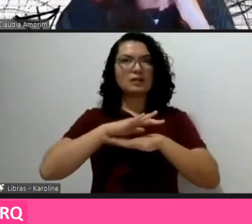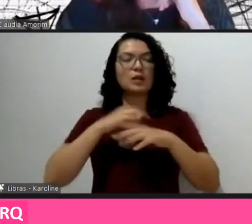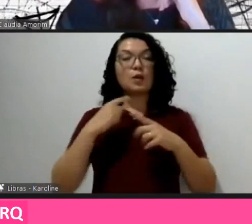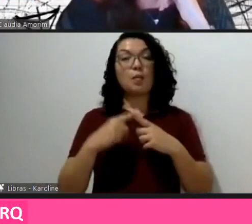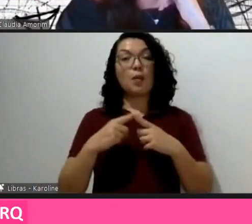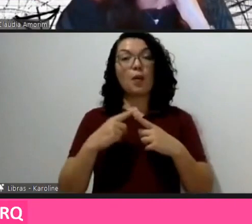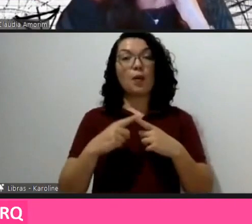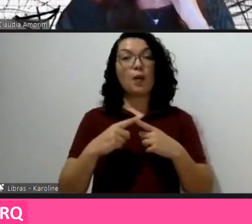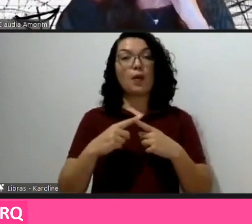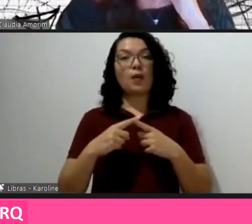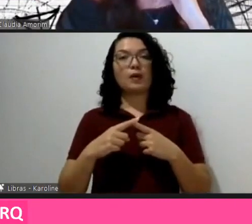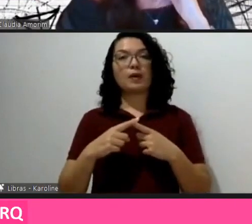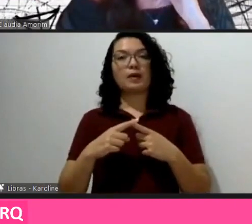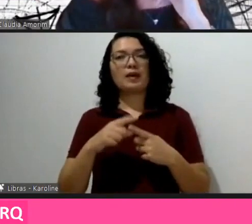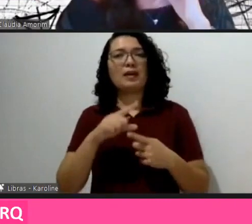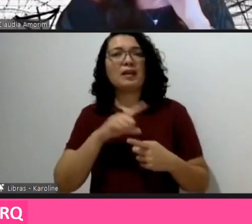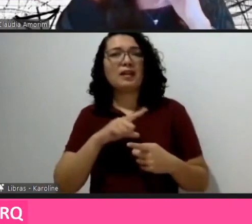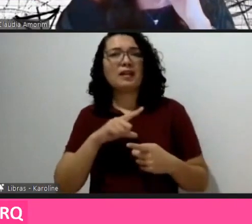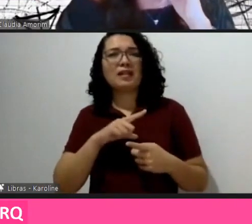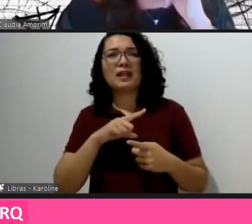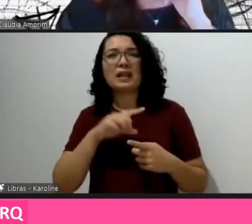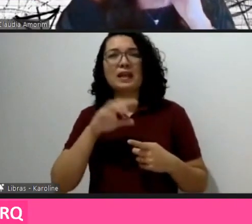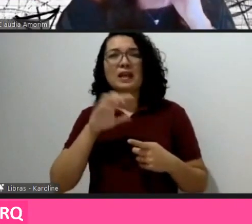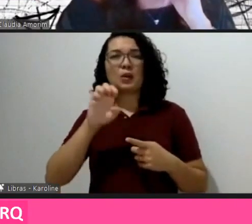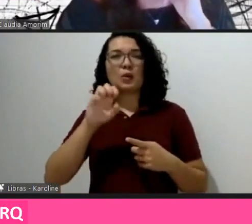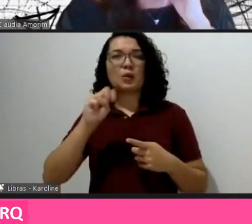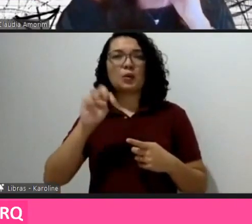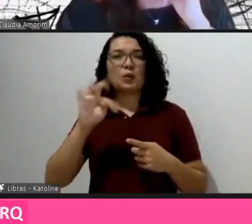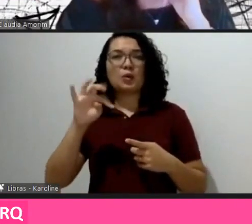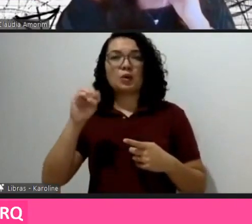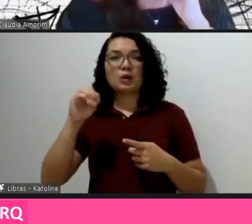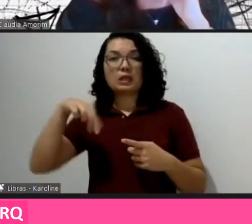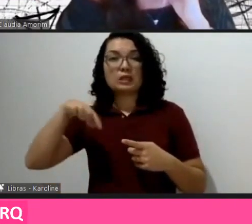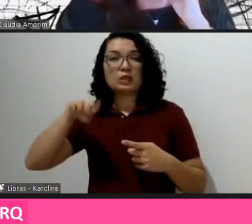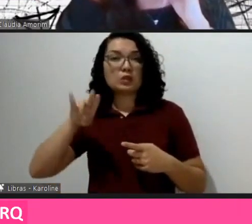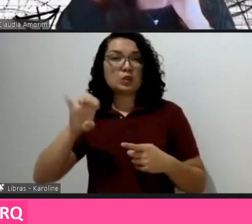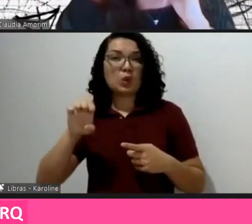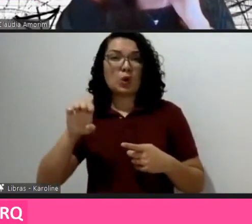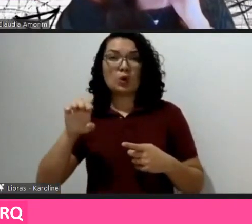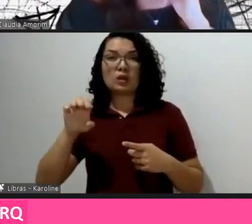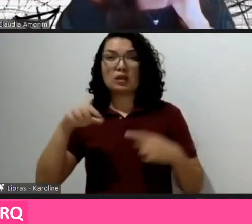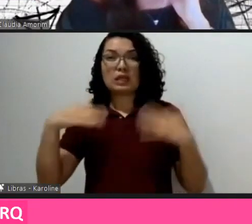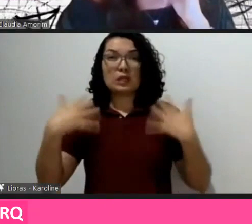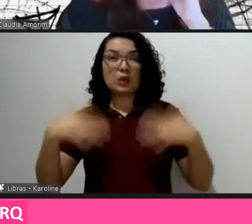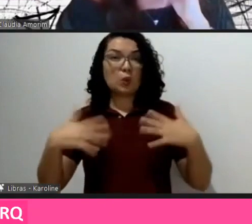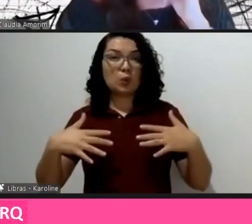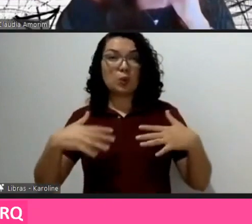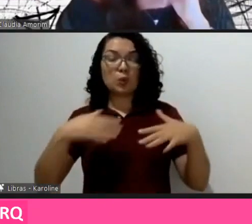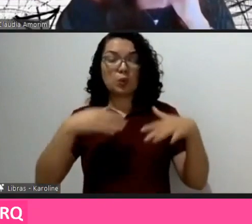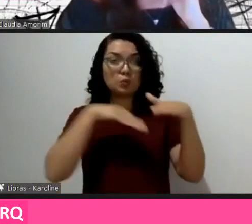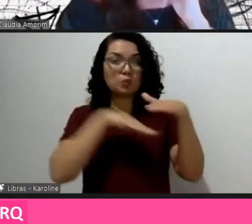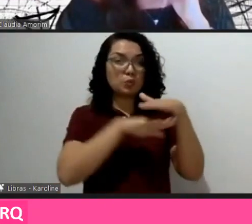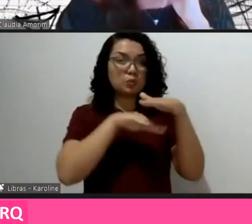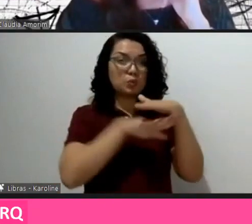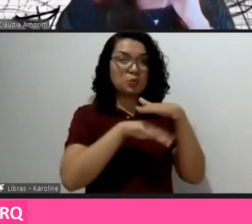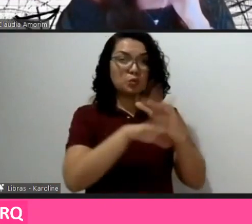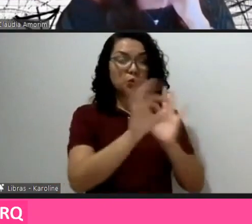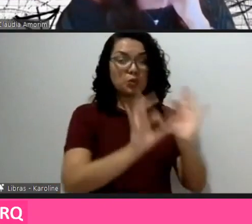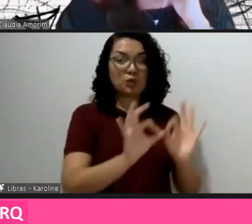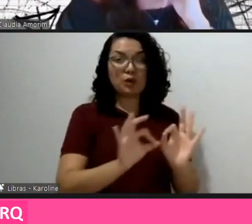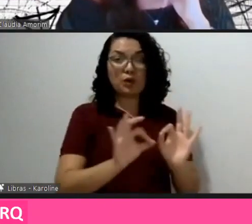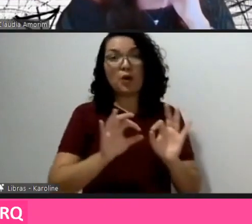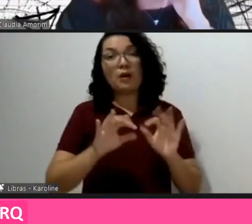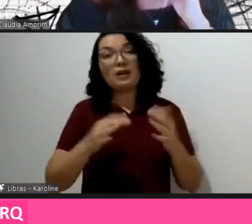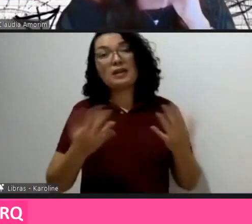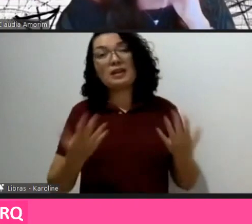e aí precisamos de técnicas estatísticas para agrupamento e coisas do gênero para poder tratar isso, o problema é que